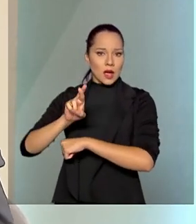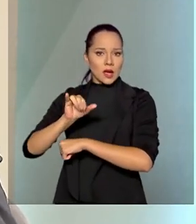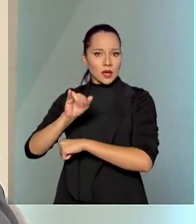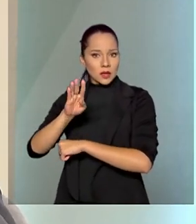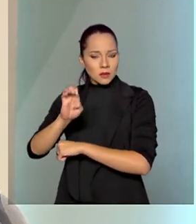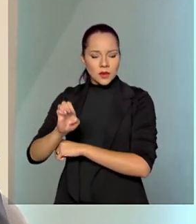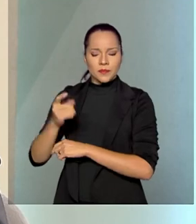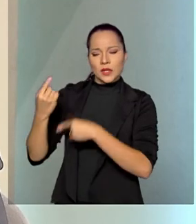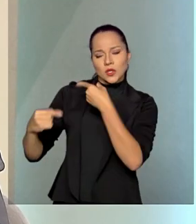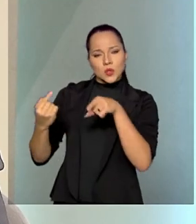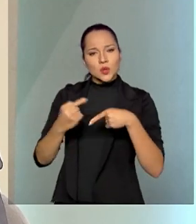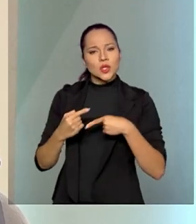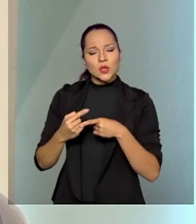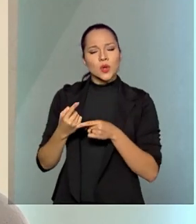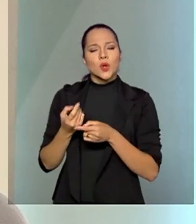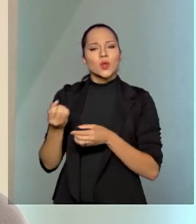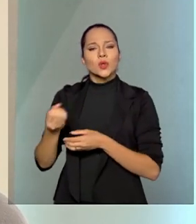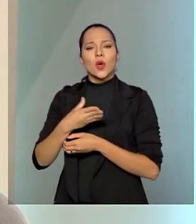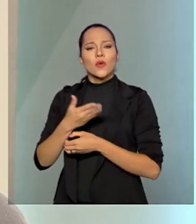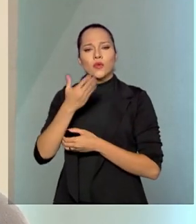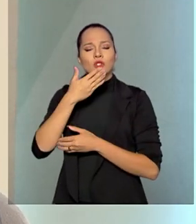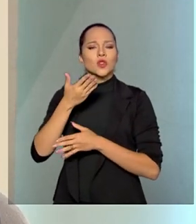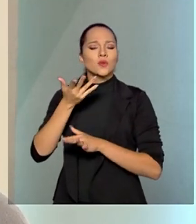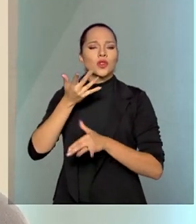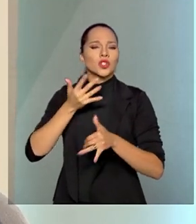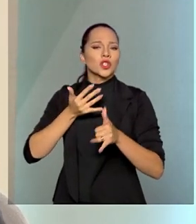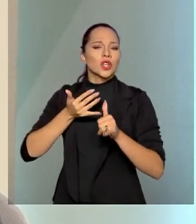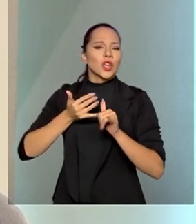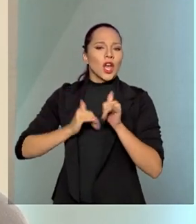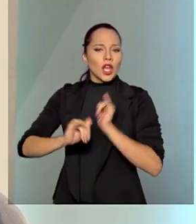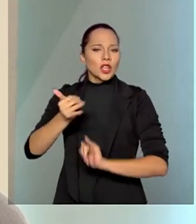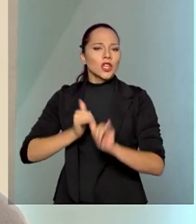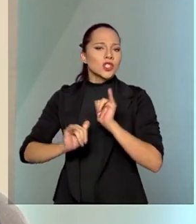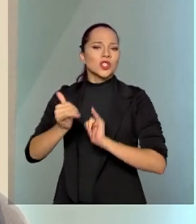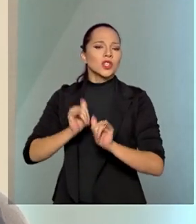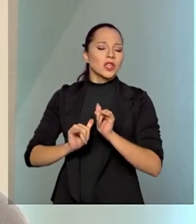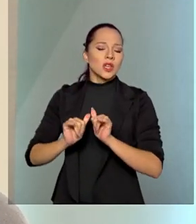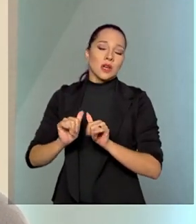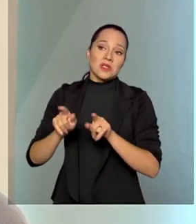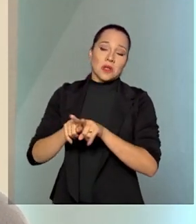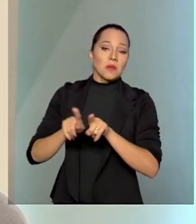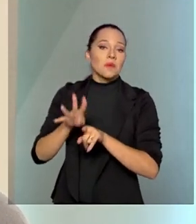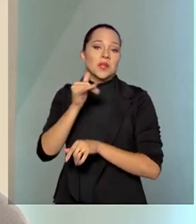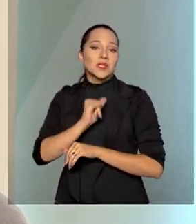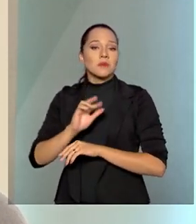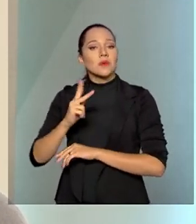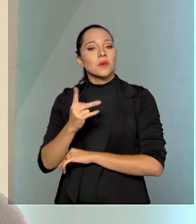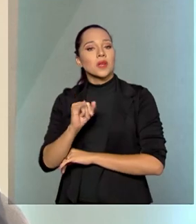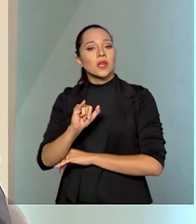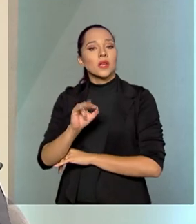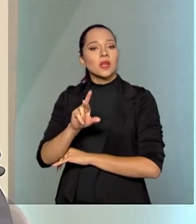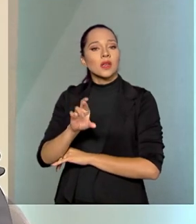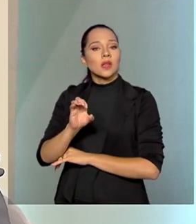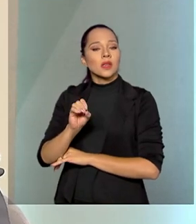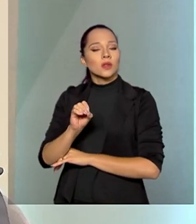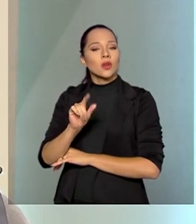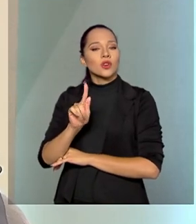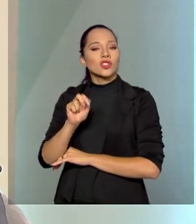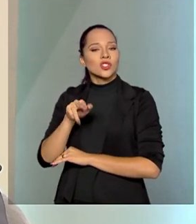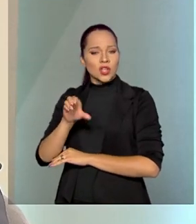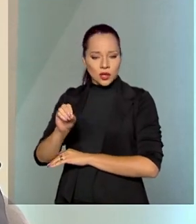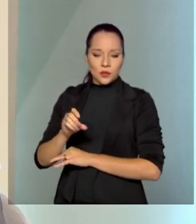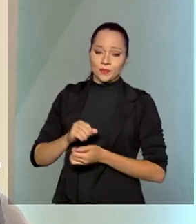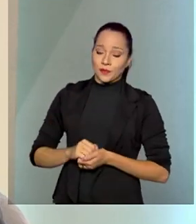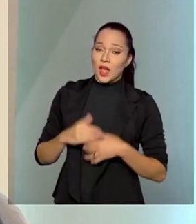novas fontes energéticas, como o hidrogênio. E a cooperação tem que existir. Eu disse hoje, na nossa